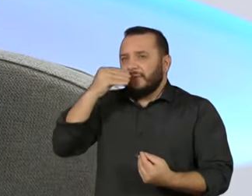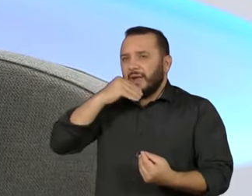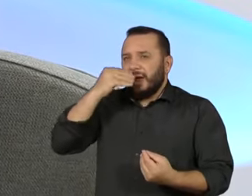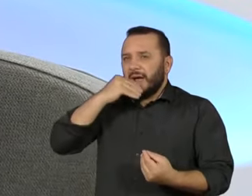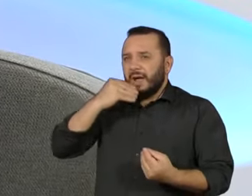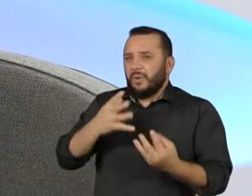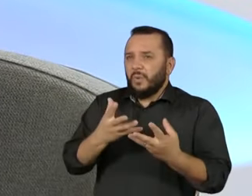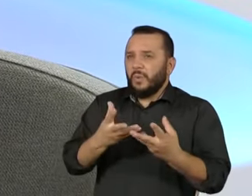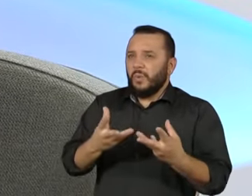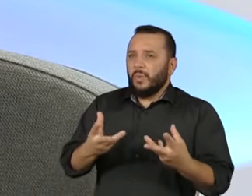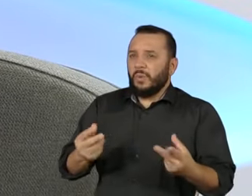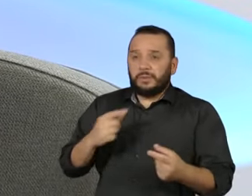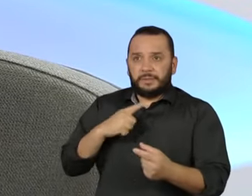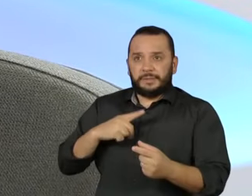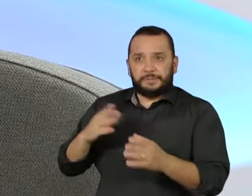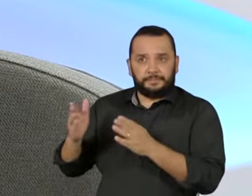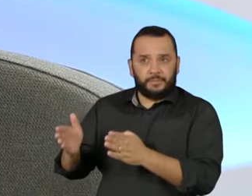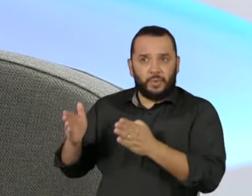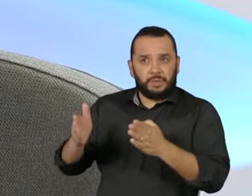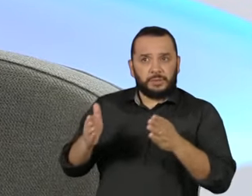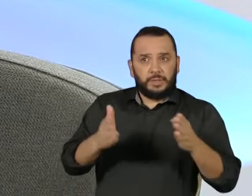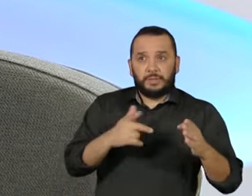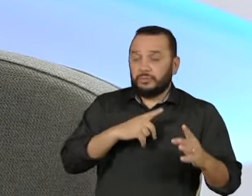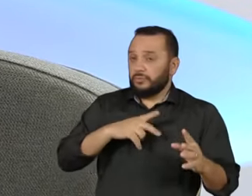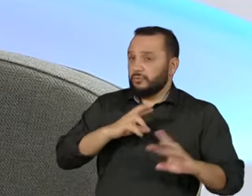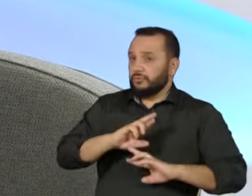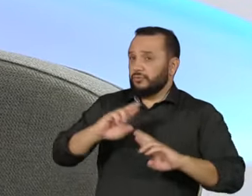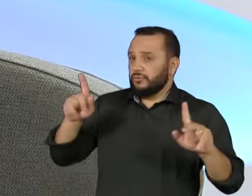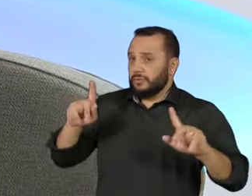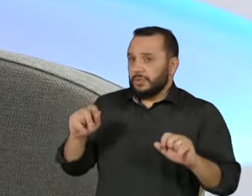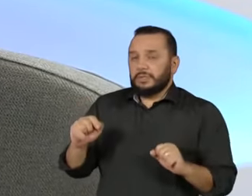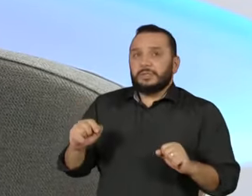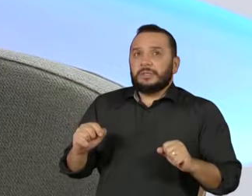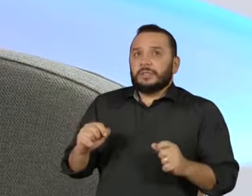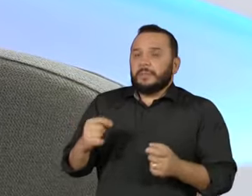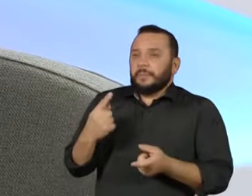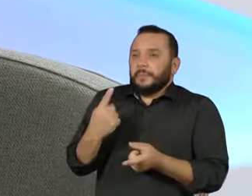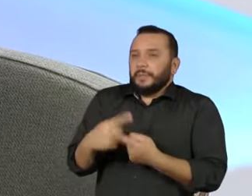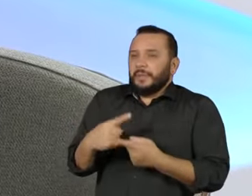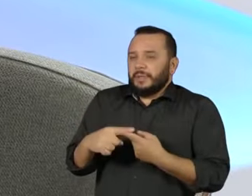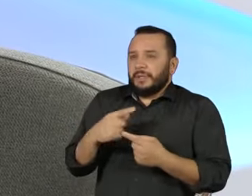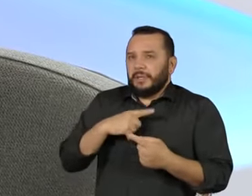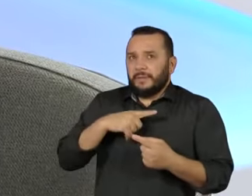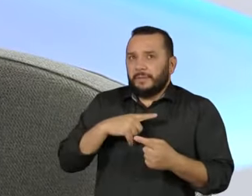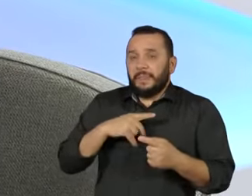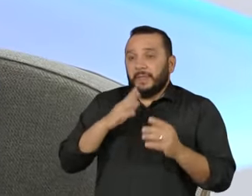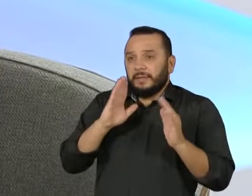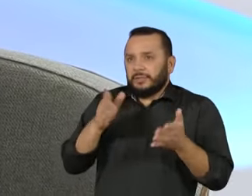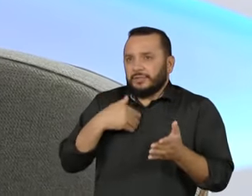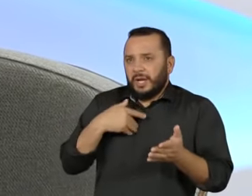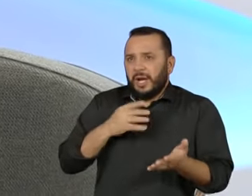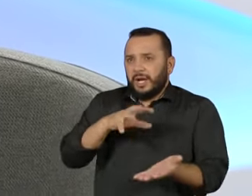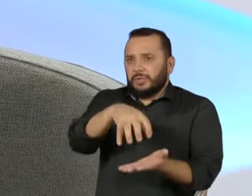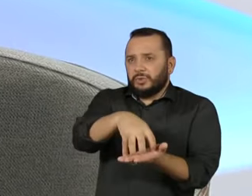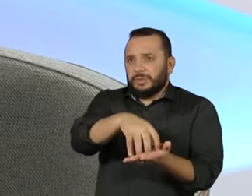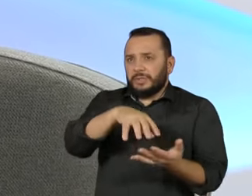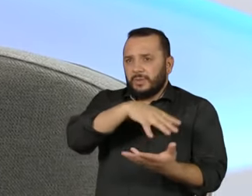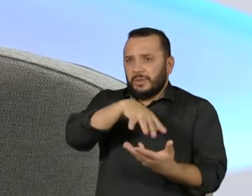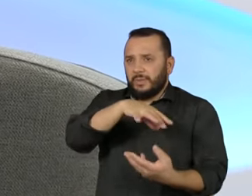completamente diferente, que na verdade você está minando as instituições democráticas por dentro. Então, assim,